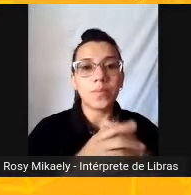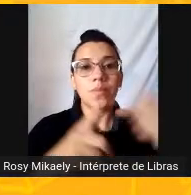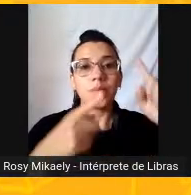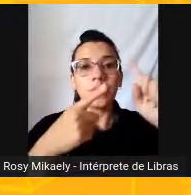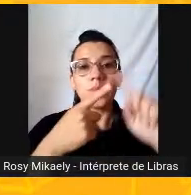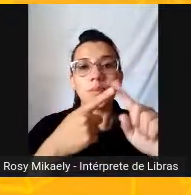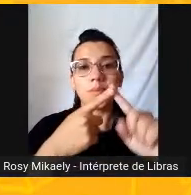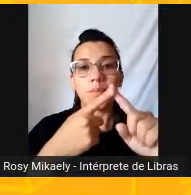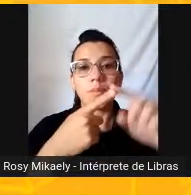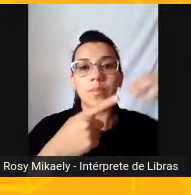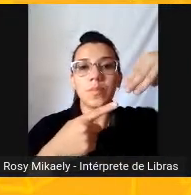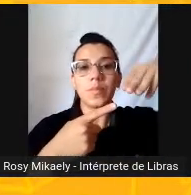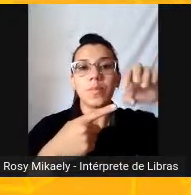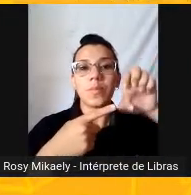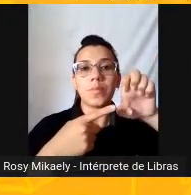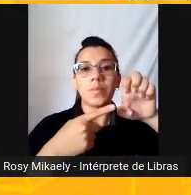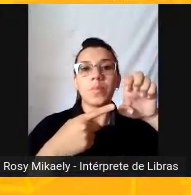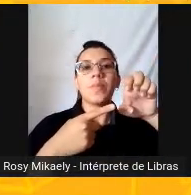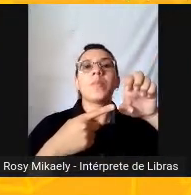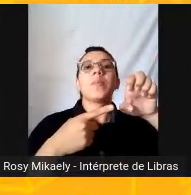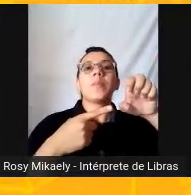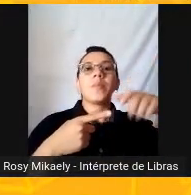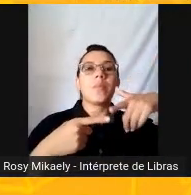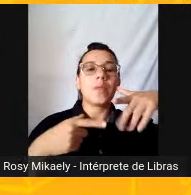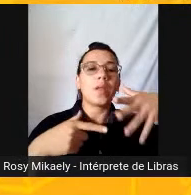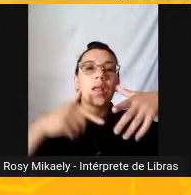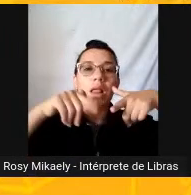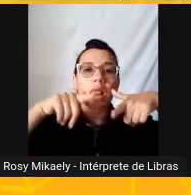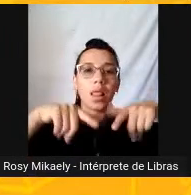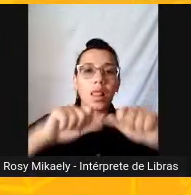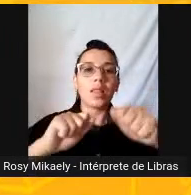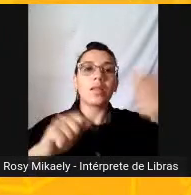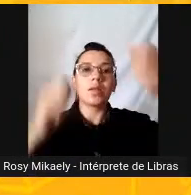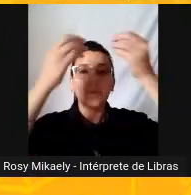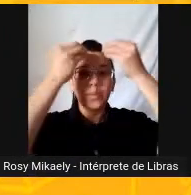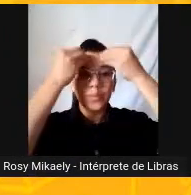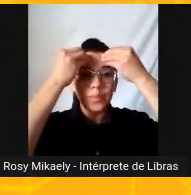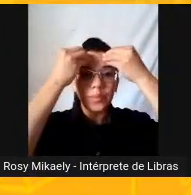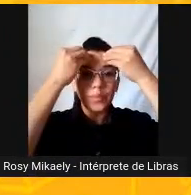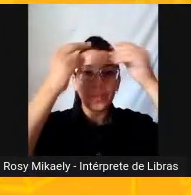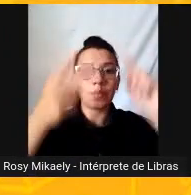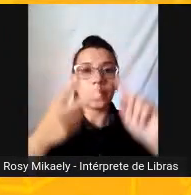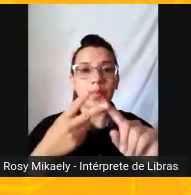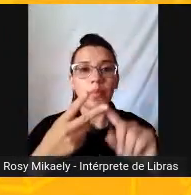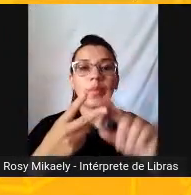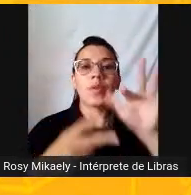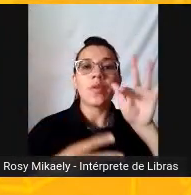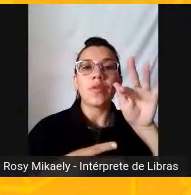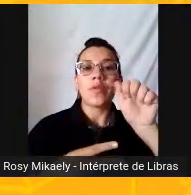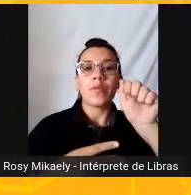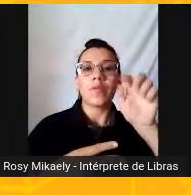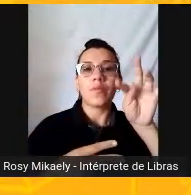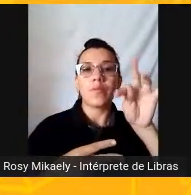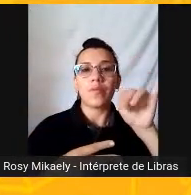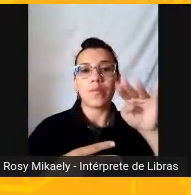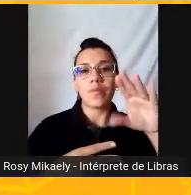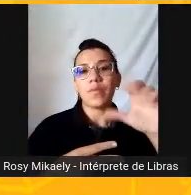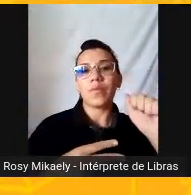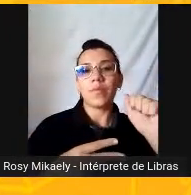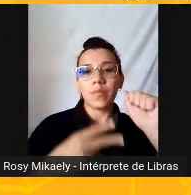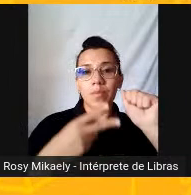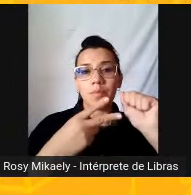Metalinguística, que é a metalinguagem, que é explicando a própria linguagem. Nós temos a Fática, que é testando o canal.